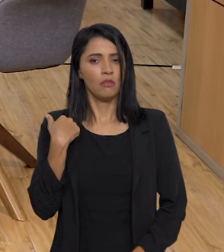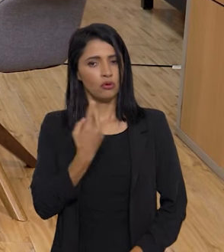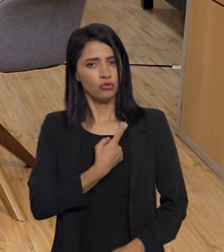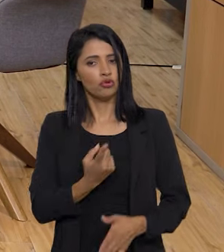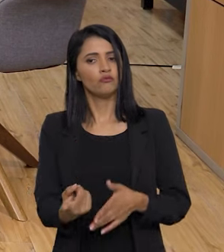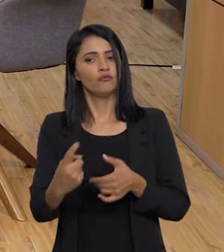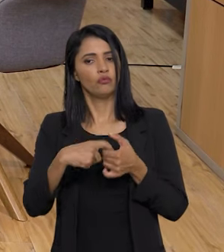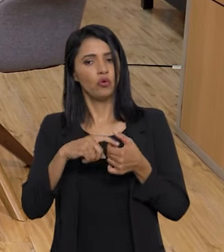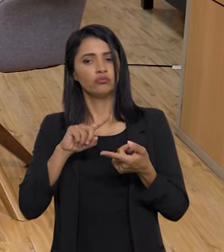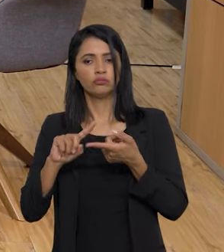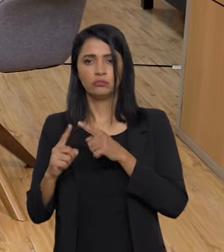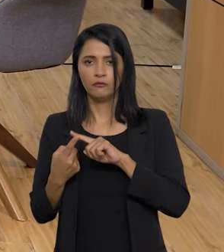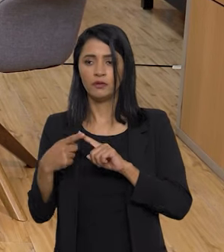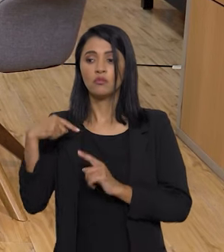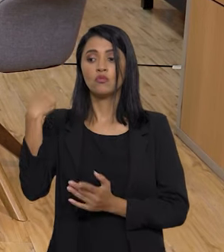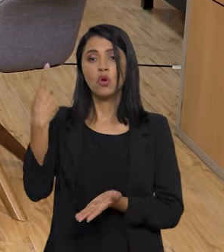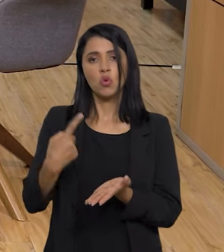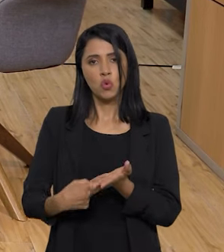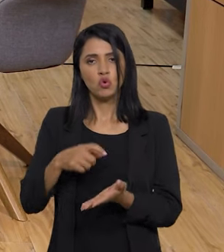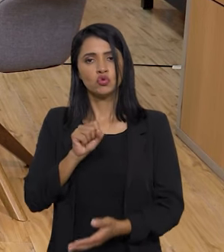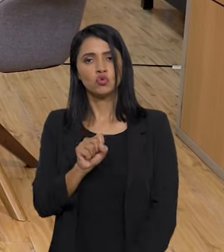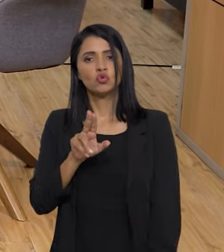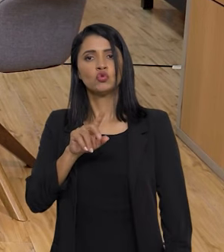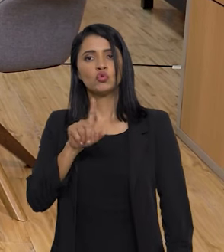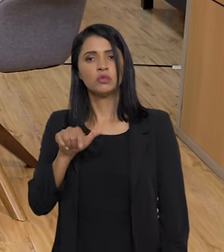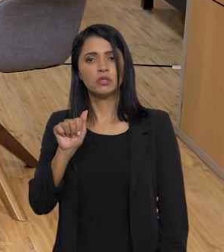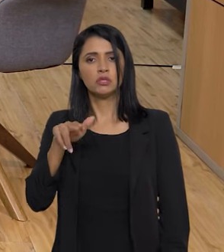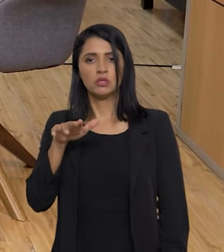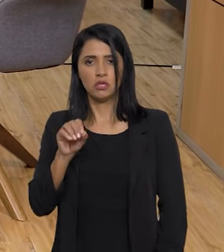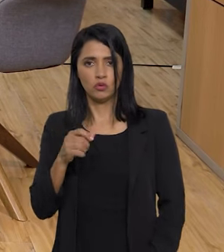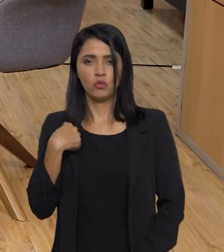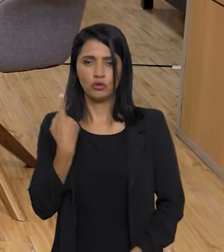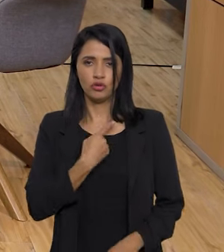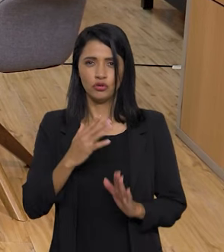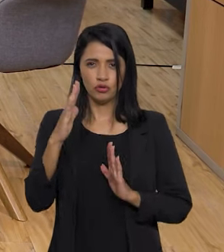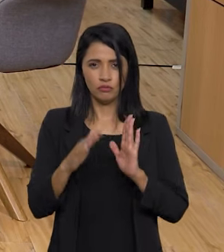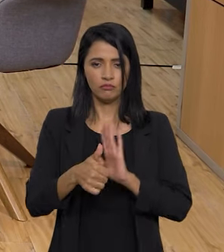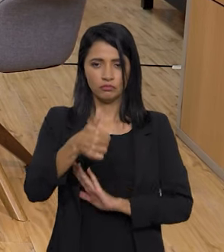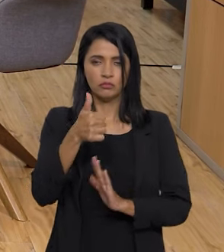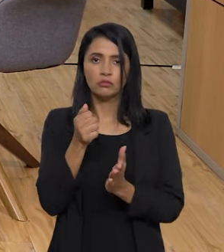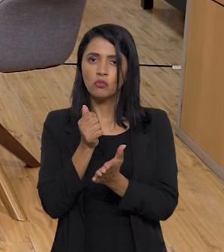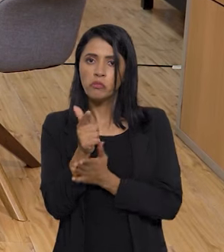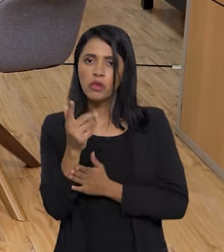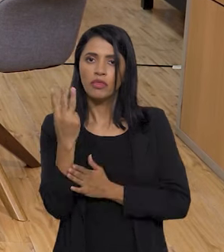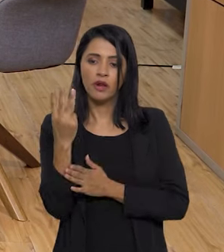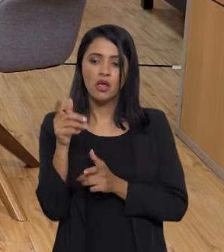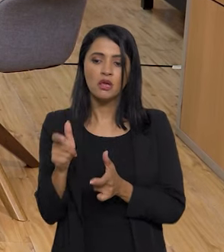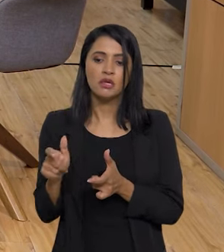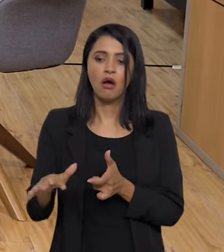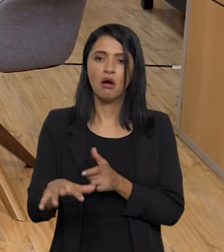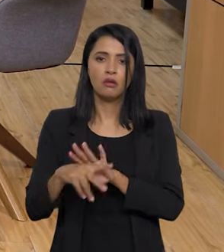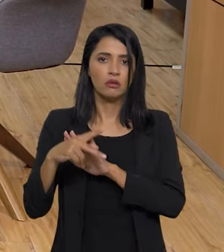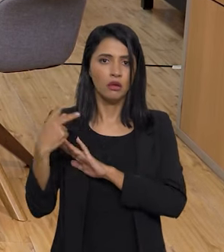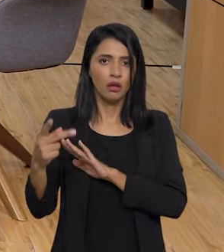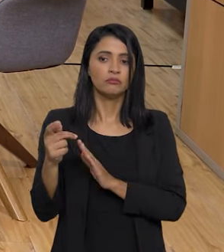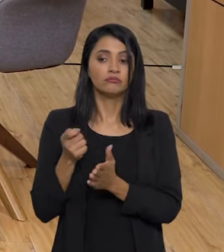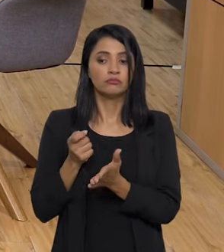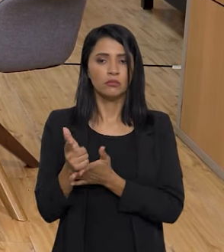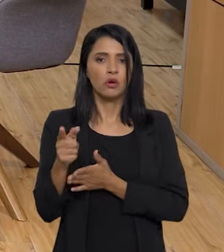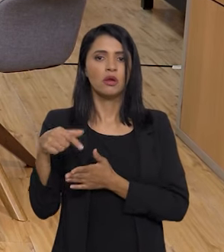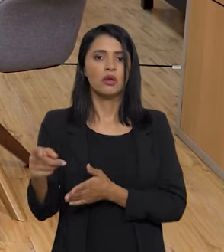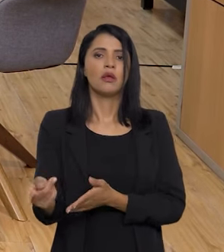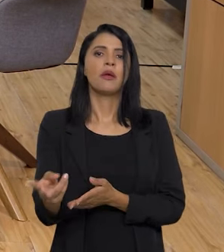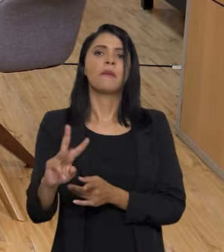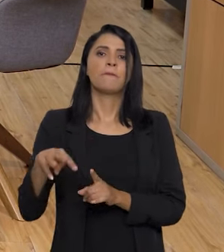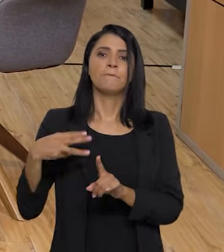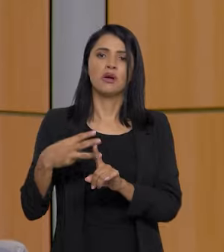e fizemos um acordo com a Suzano. Nós estamos comprando, se eu não me engano, nessa primeira fase, três áreas deles e eles estão nos